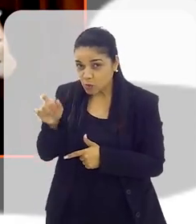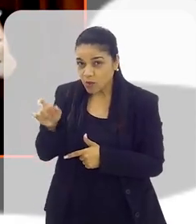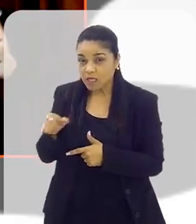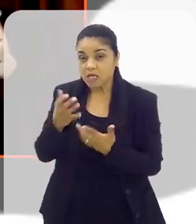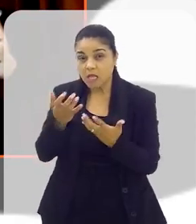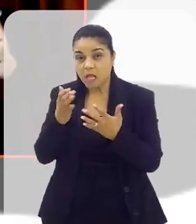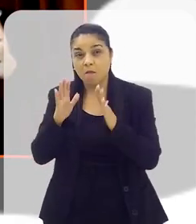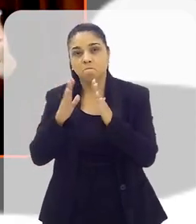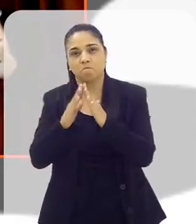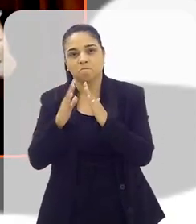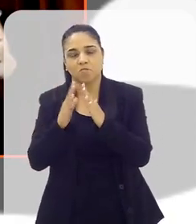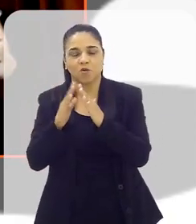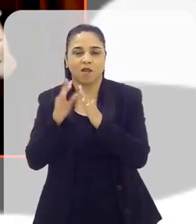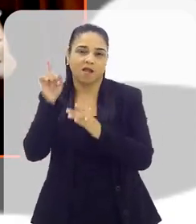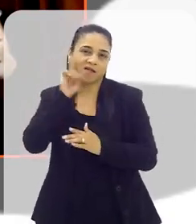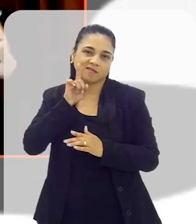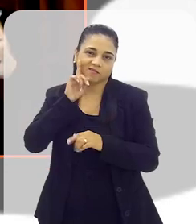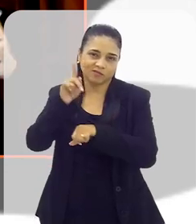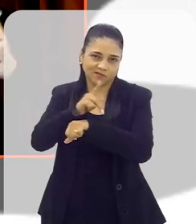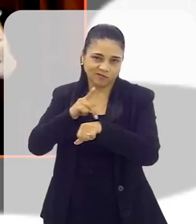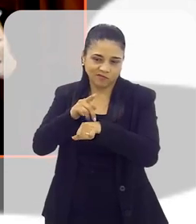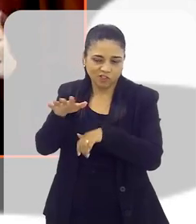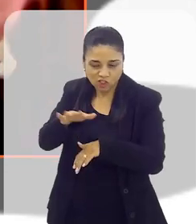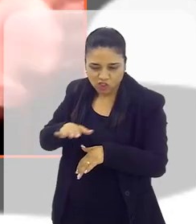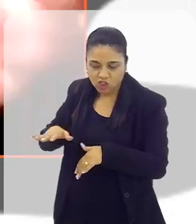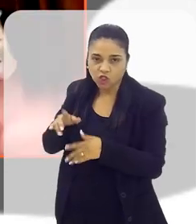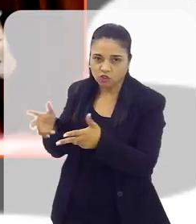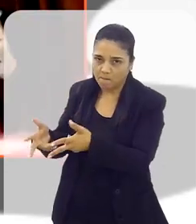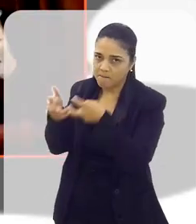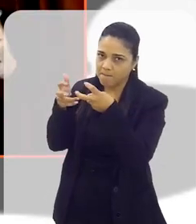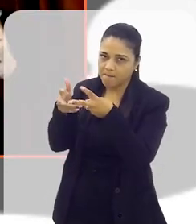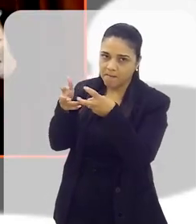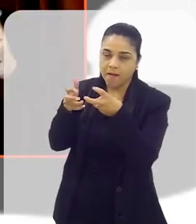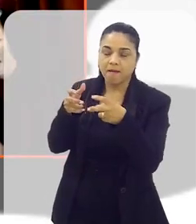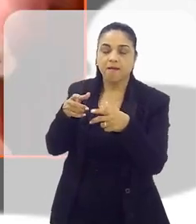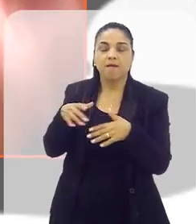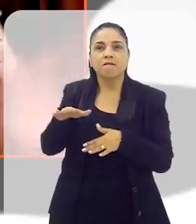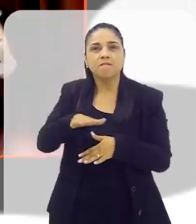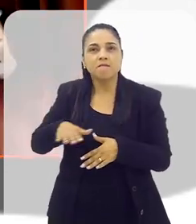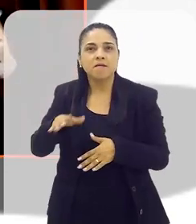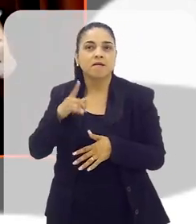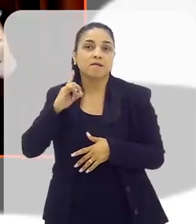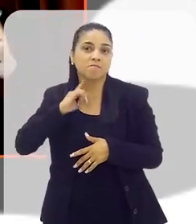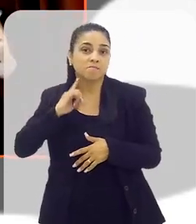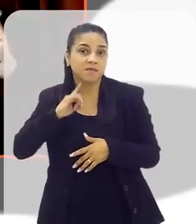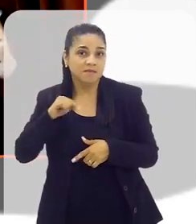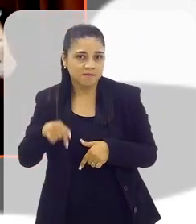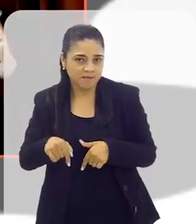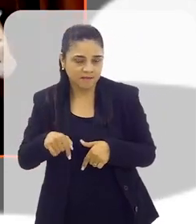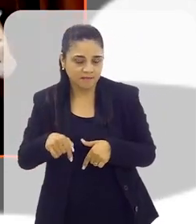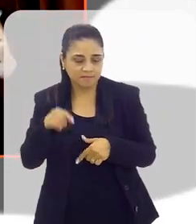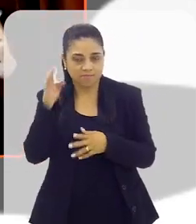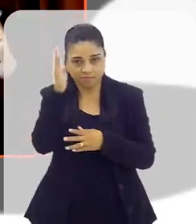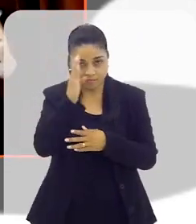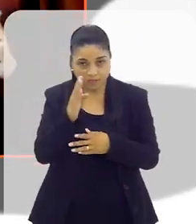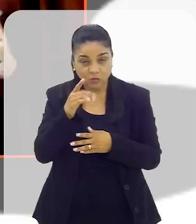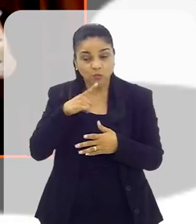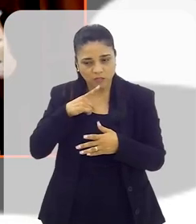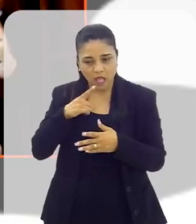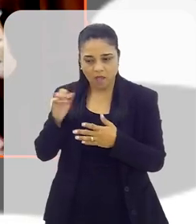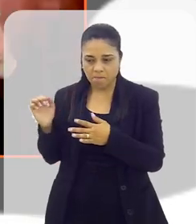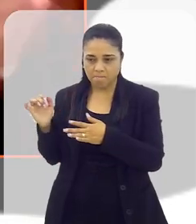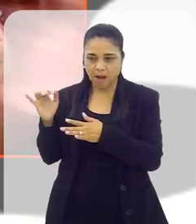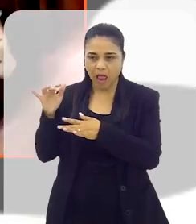Unidos. E isso já foi identificado. Há, inclusive, regiões do país, como Minas Gerais, por exemplo, que tem